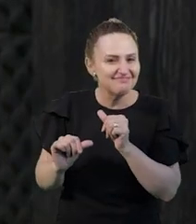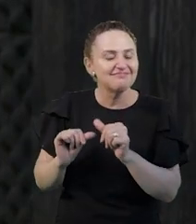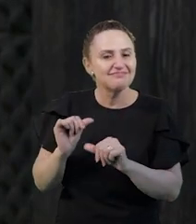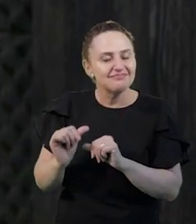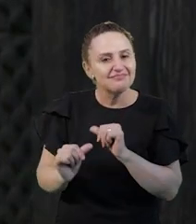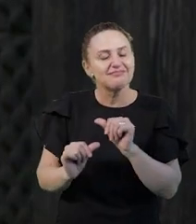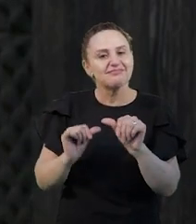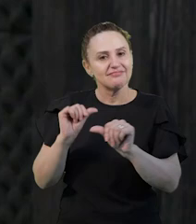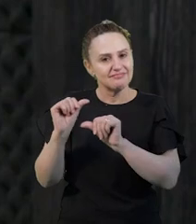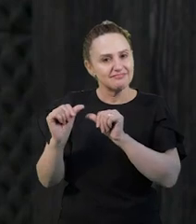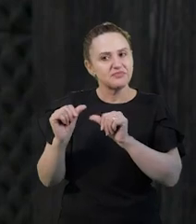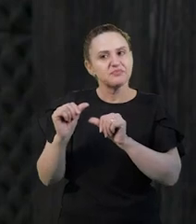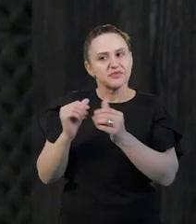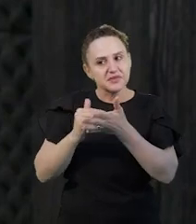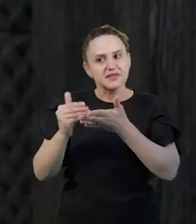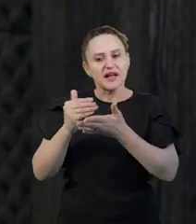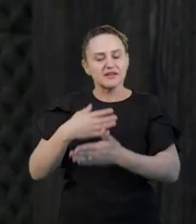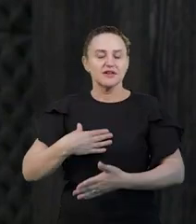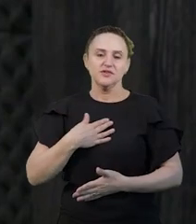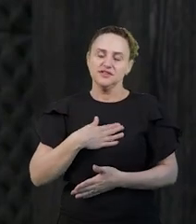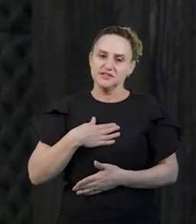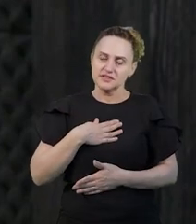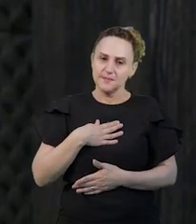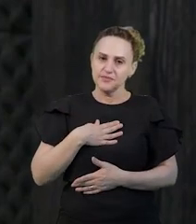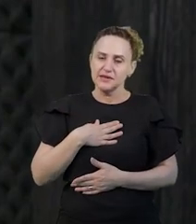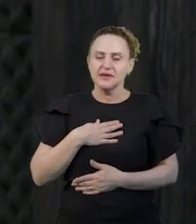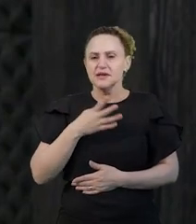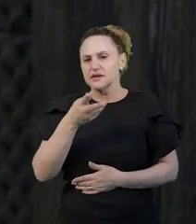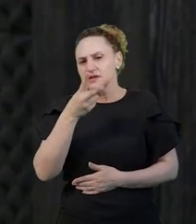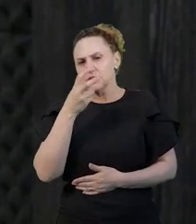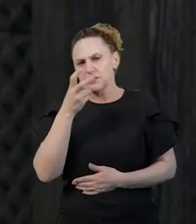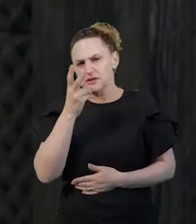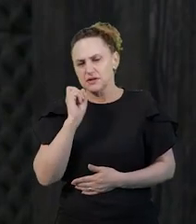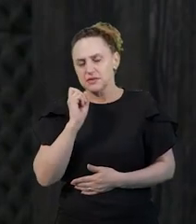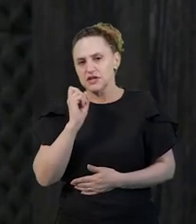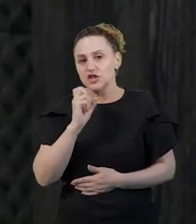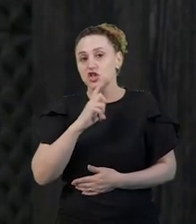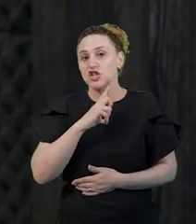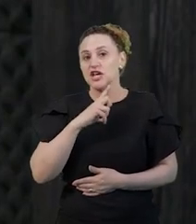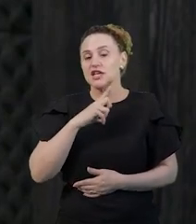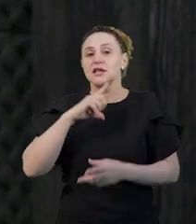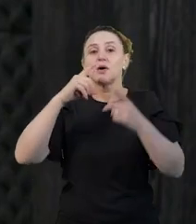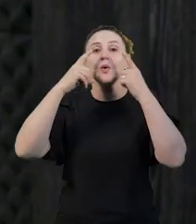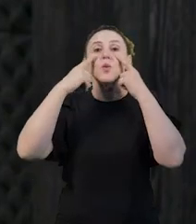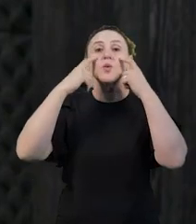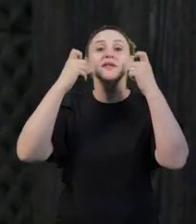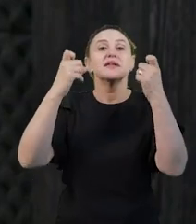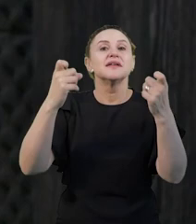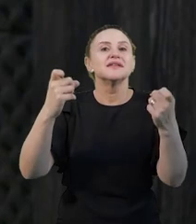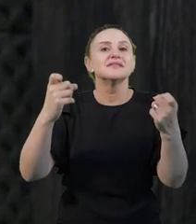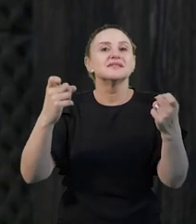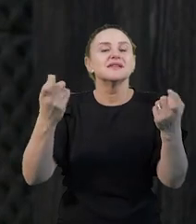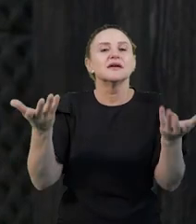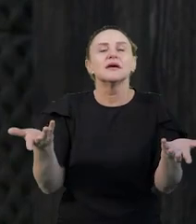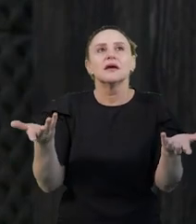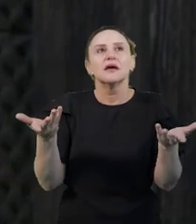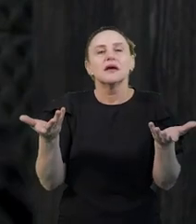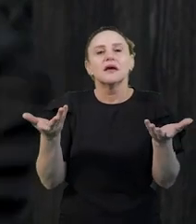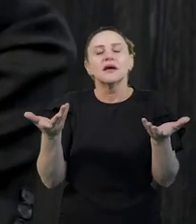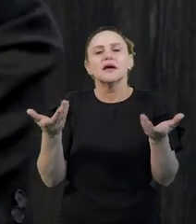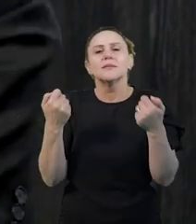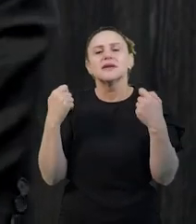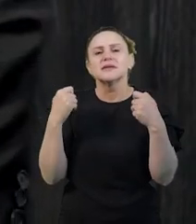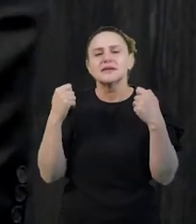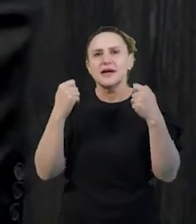partir de um princípio, partir do interesse das pessoas. E esse interesse, ele está fundamentado na